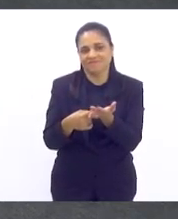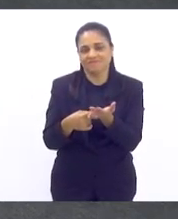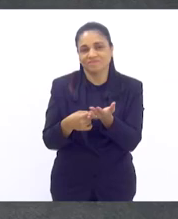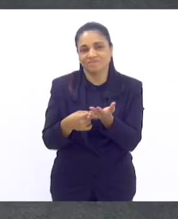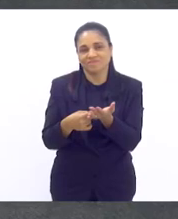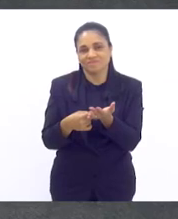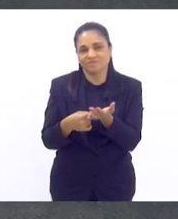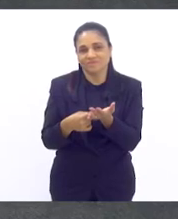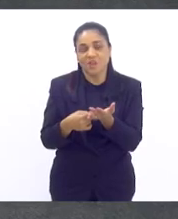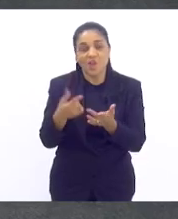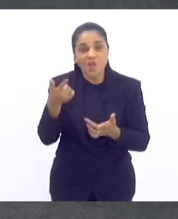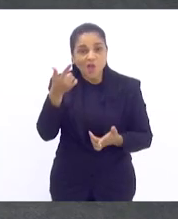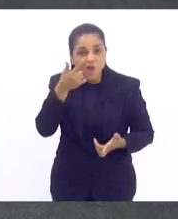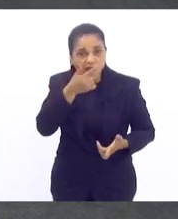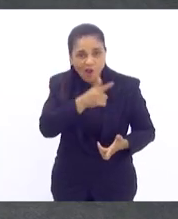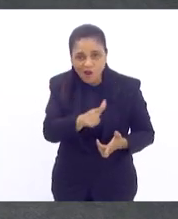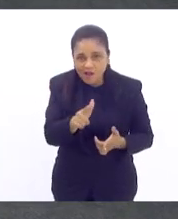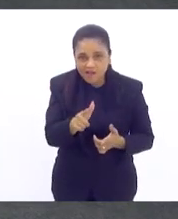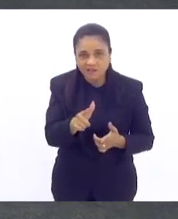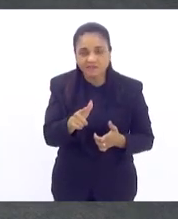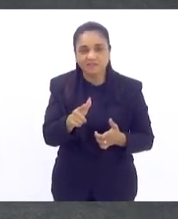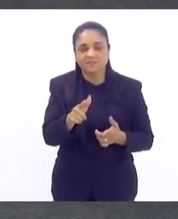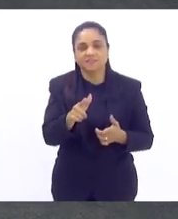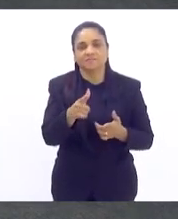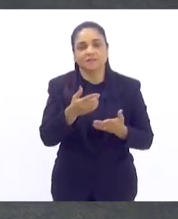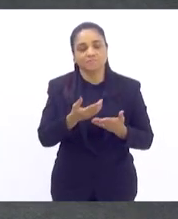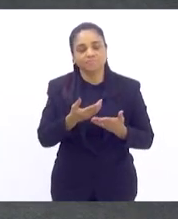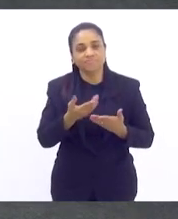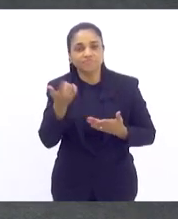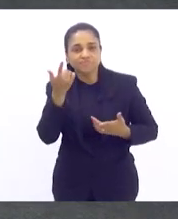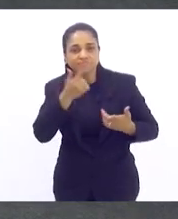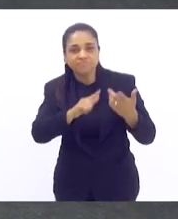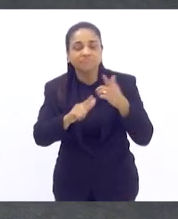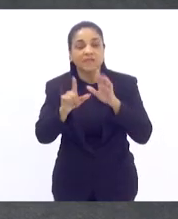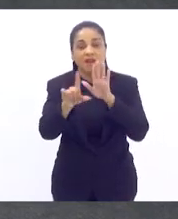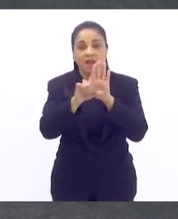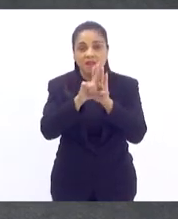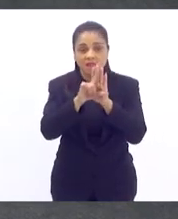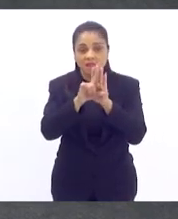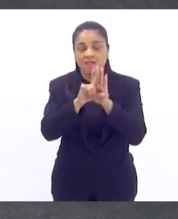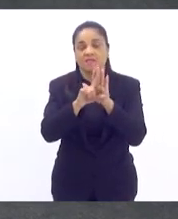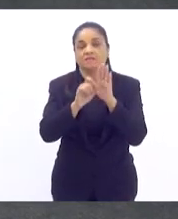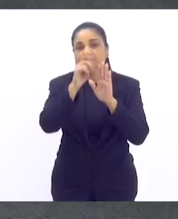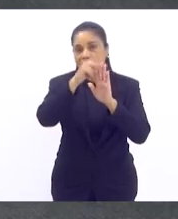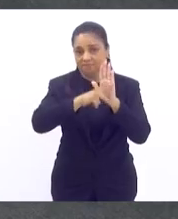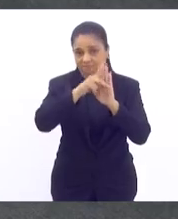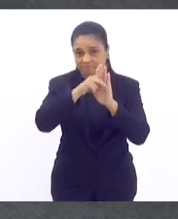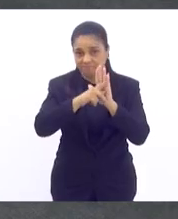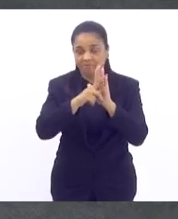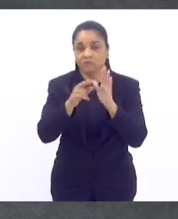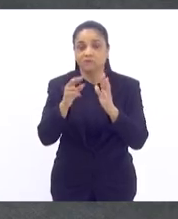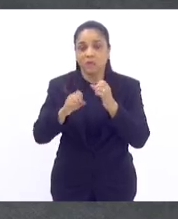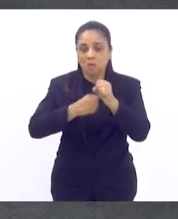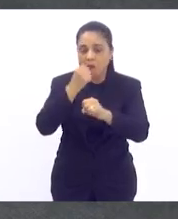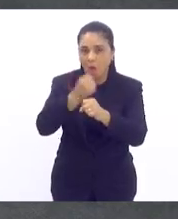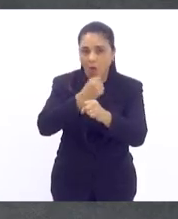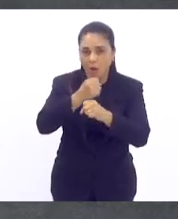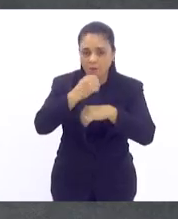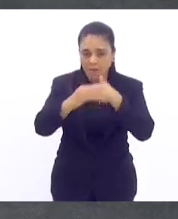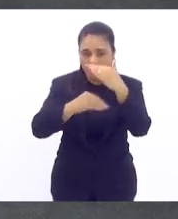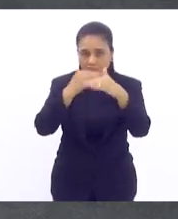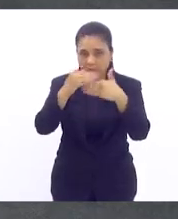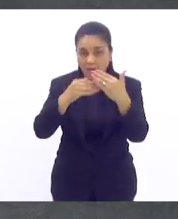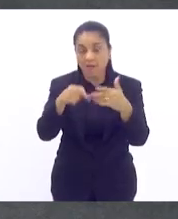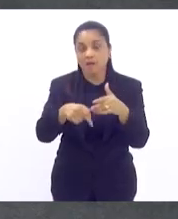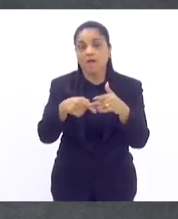conquista da indicação legislativa para a construção do restaurante popular lá no bairro